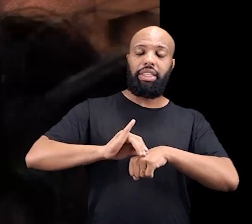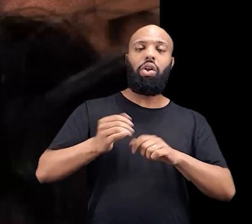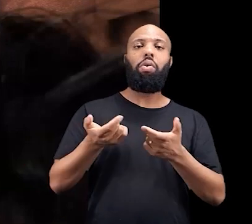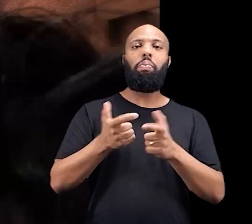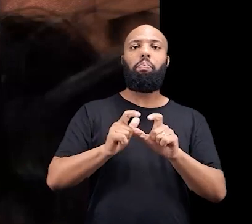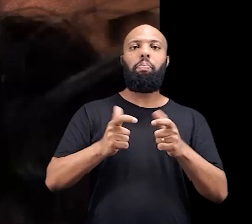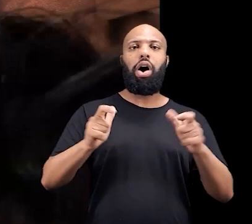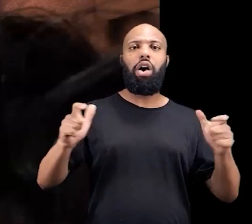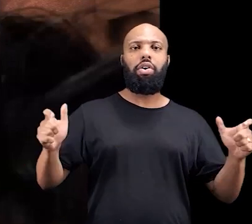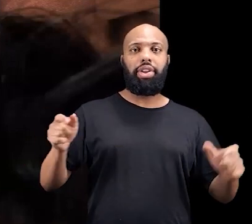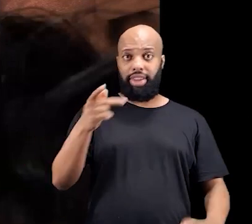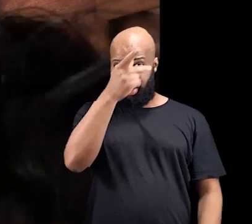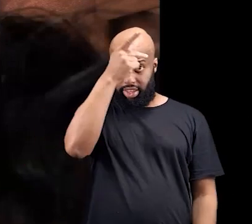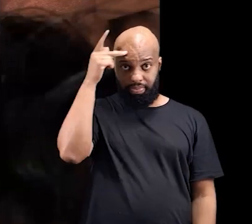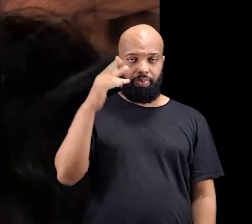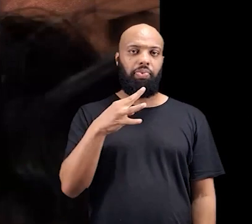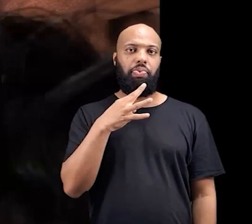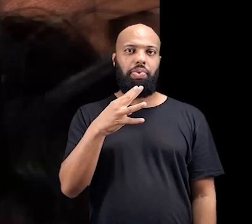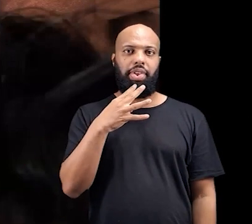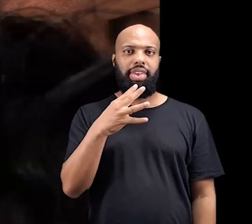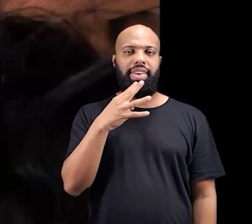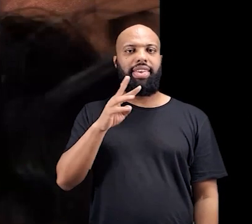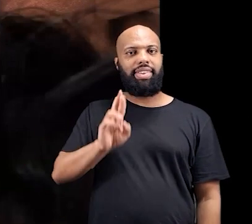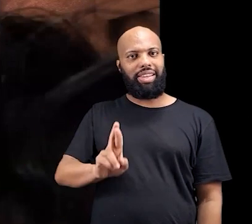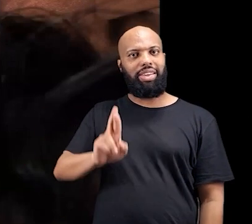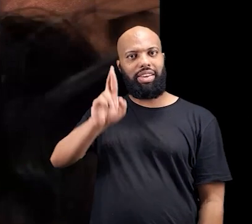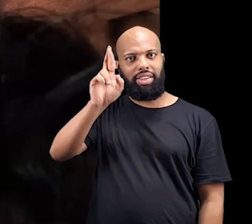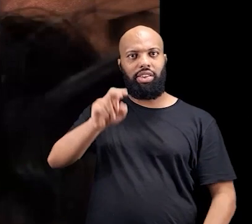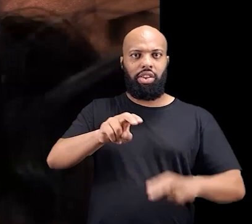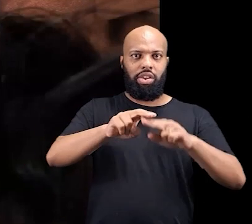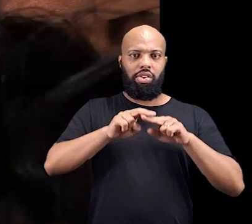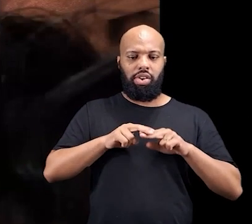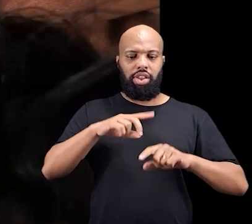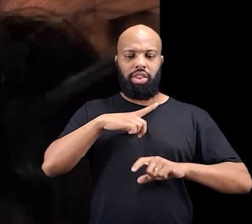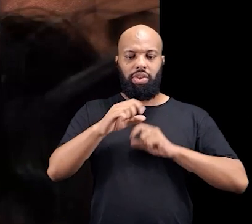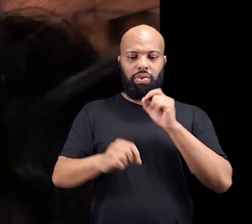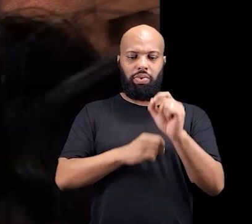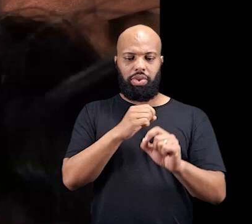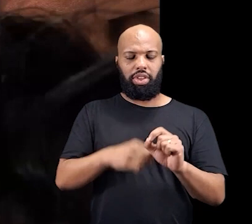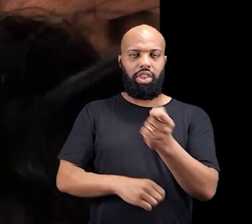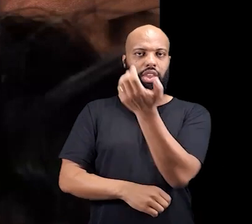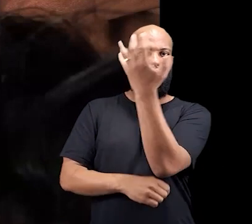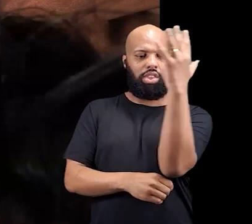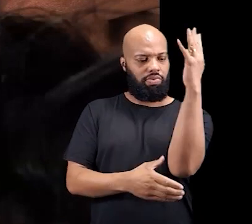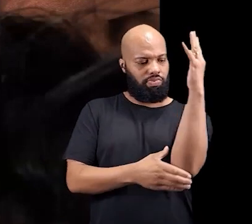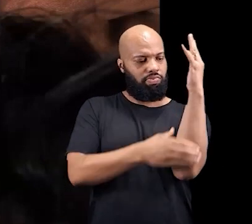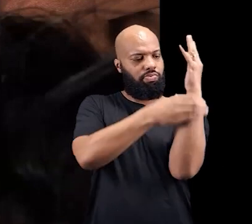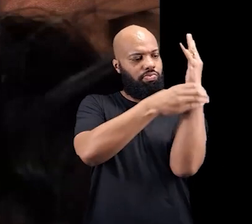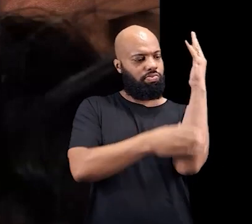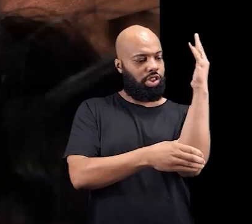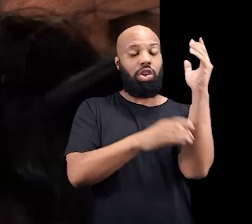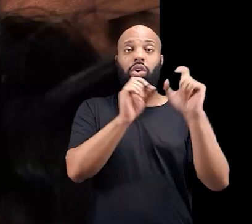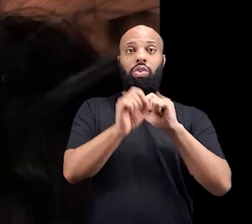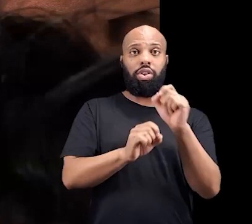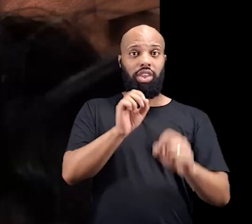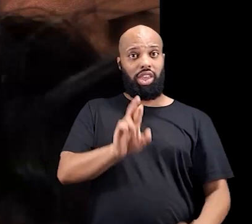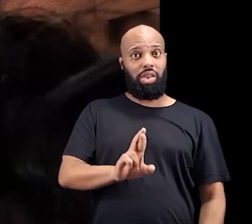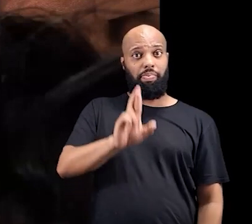central e, assim, que a maioria das pessoas conhecem a representação do quarupi por esse tronco, que é